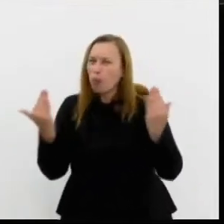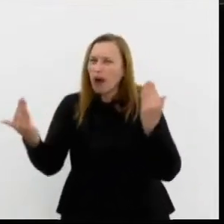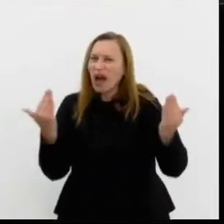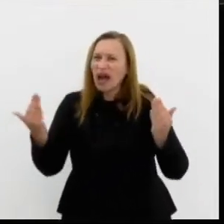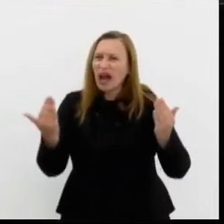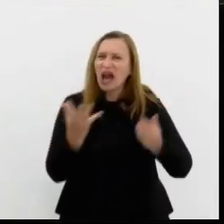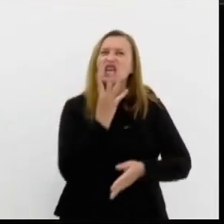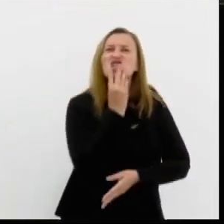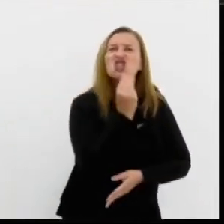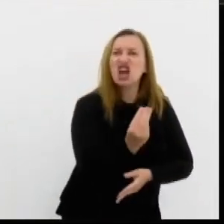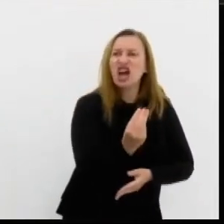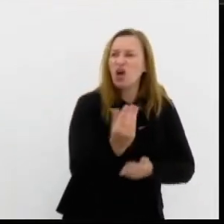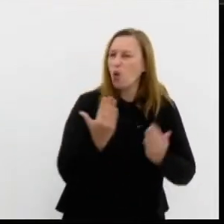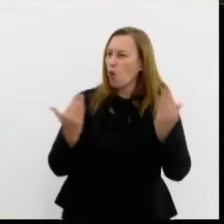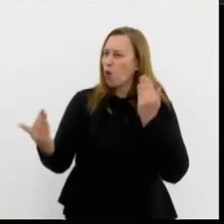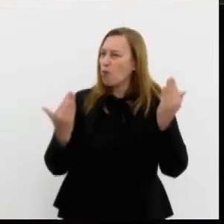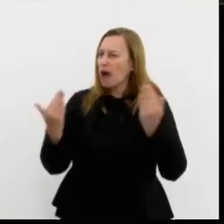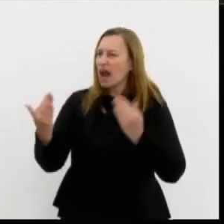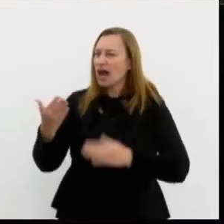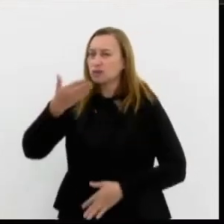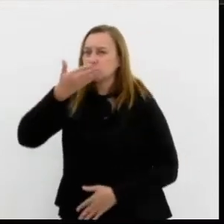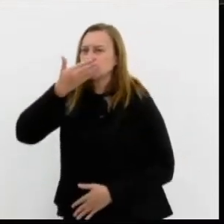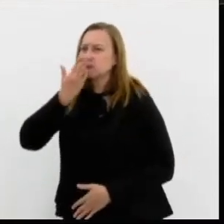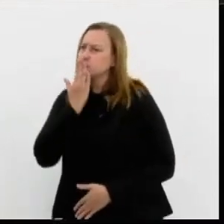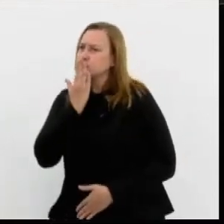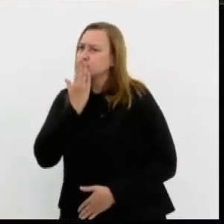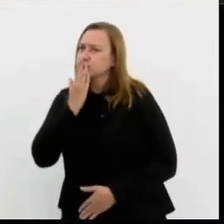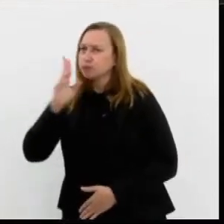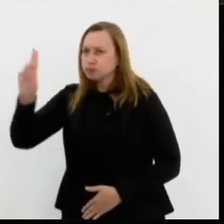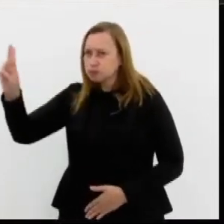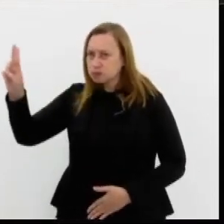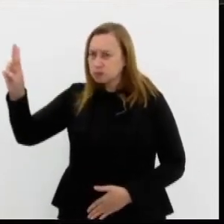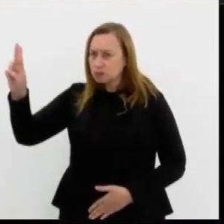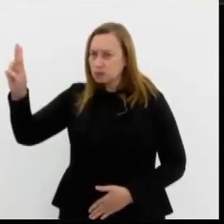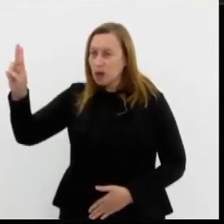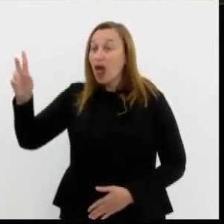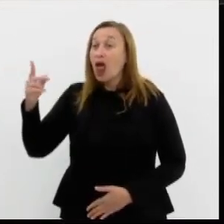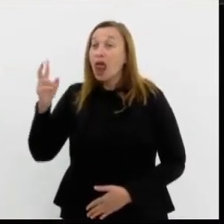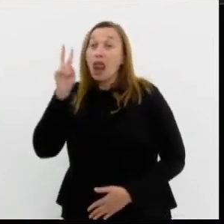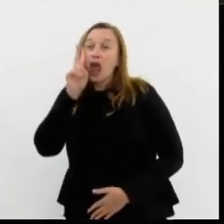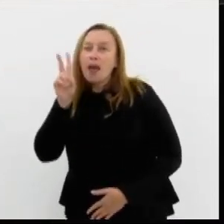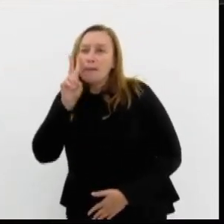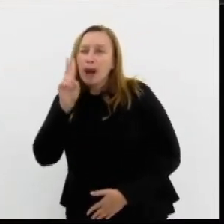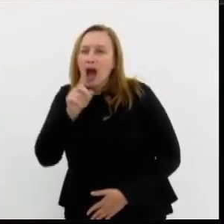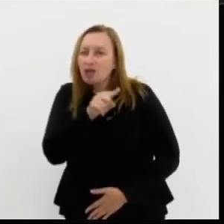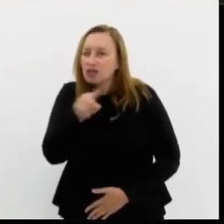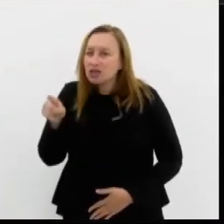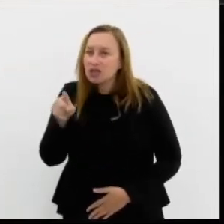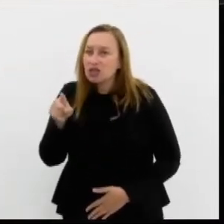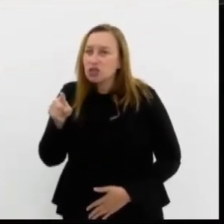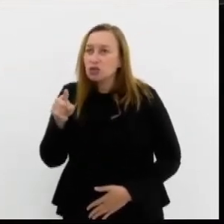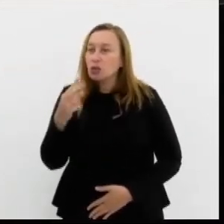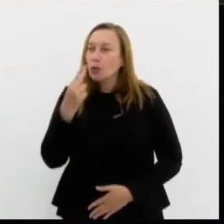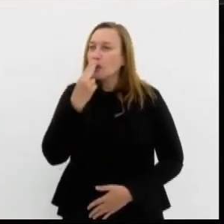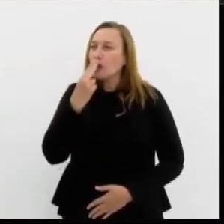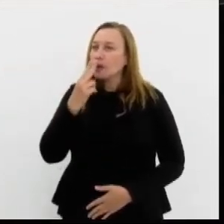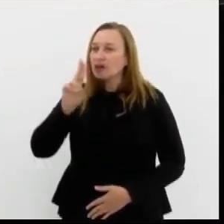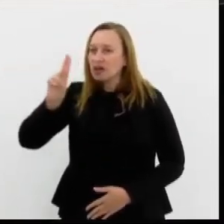a Hitler? É necessário lembrar ao senhor o que Hitler fez.